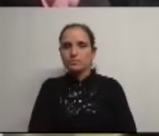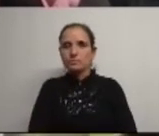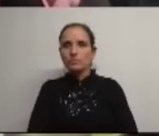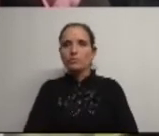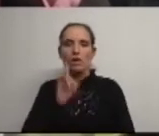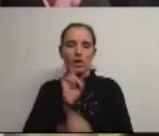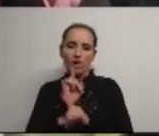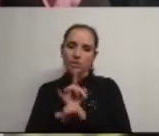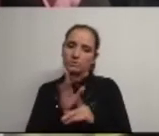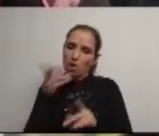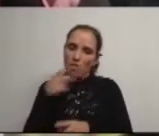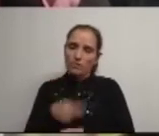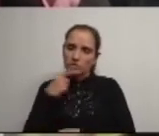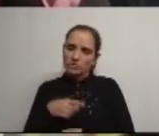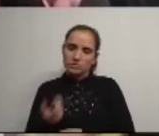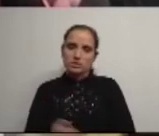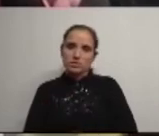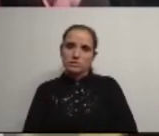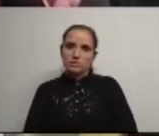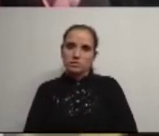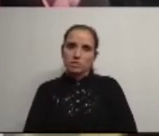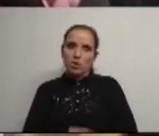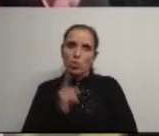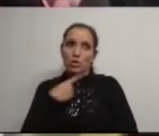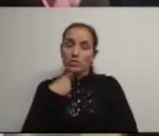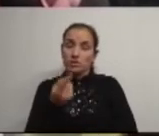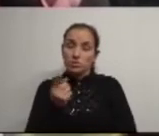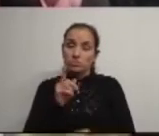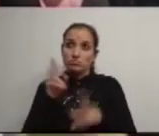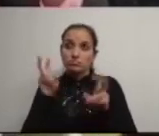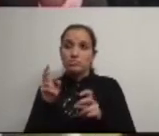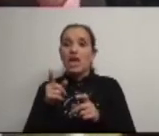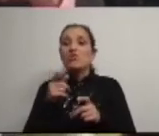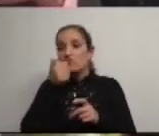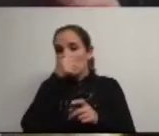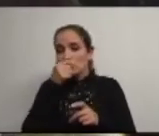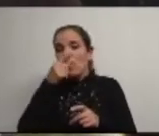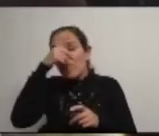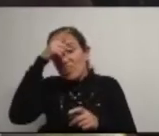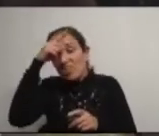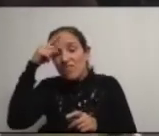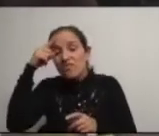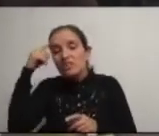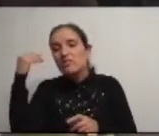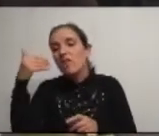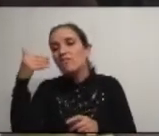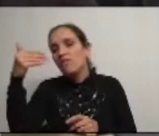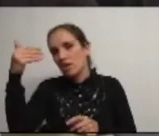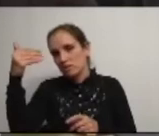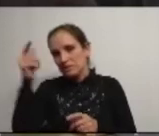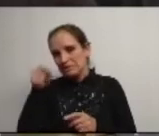colocar novas grelhas aquilo que eu disse sobre as cheias é que dificilmente iríamos ter cheias a partir